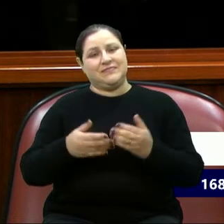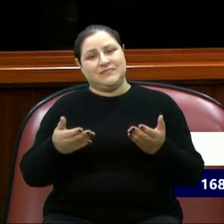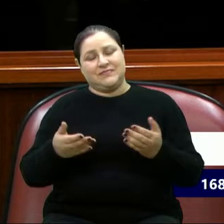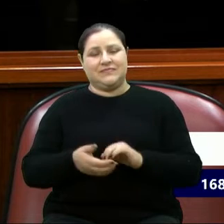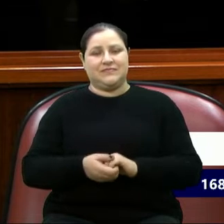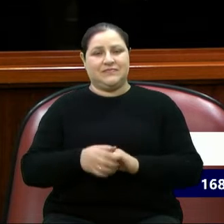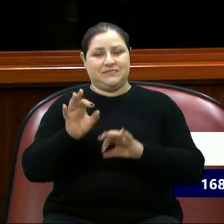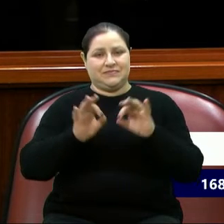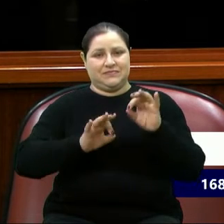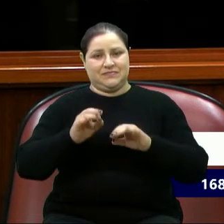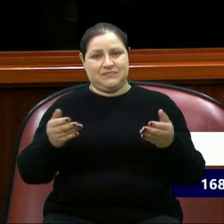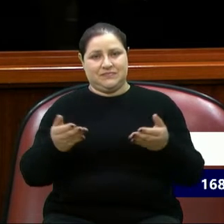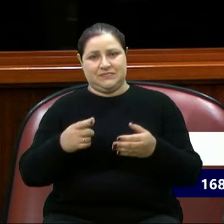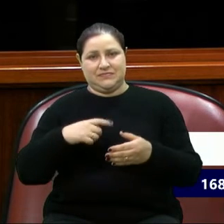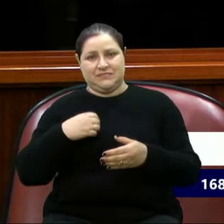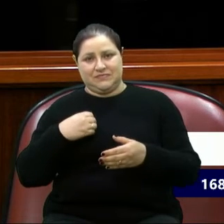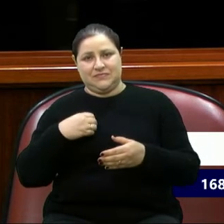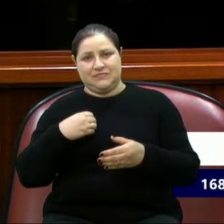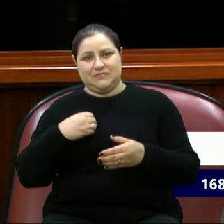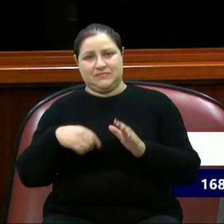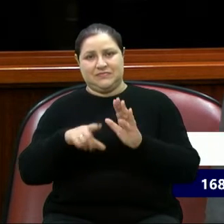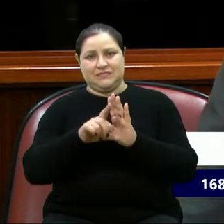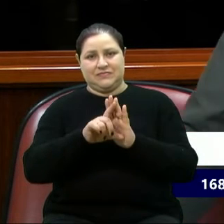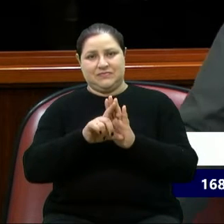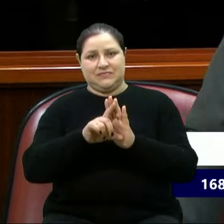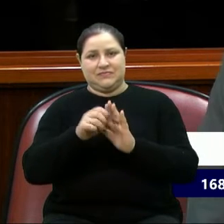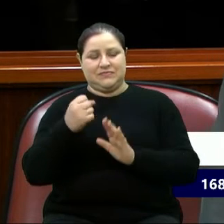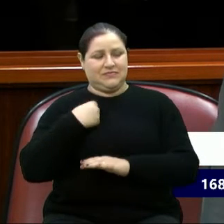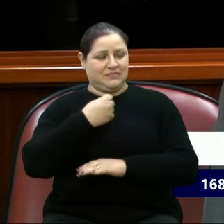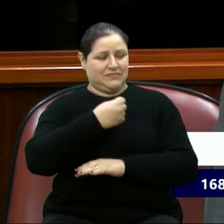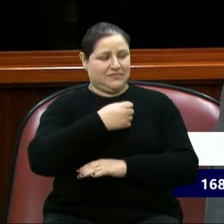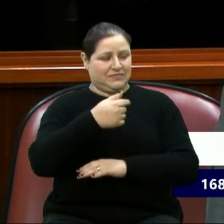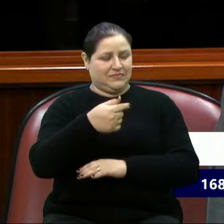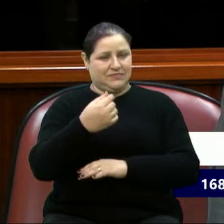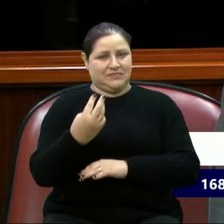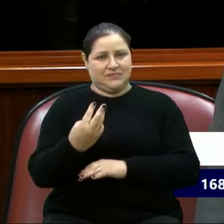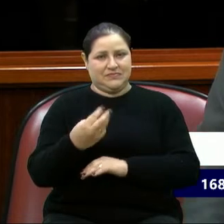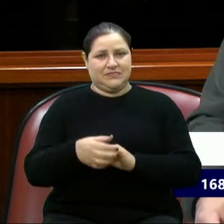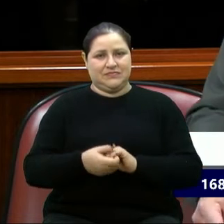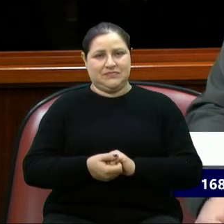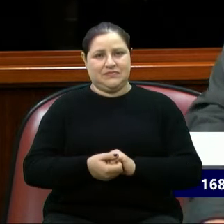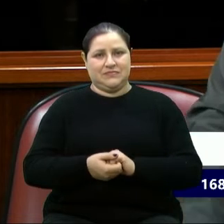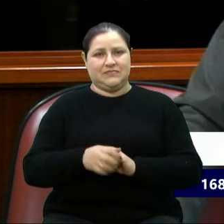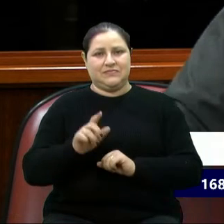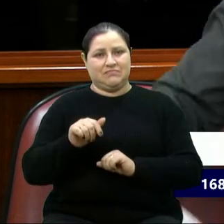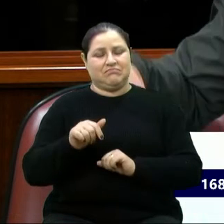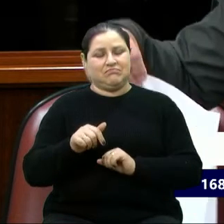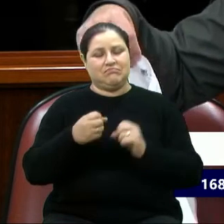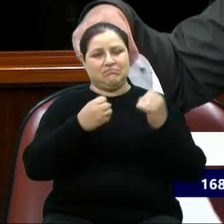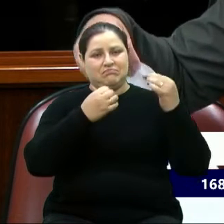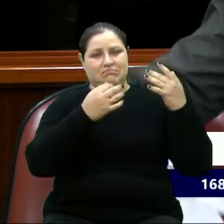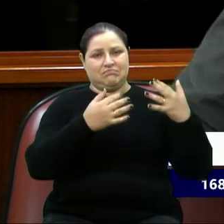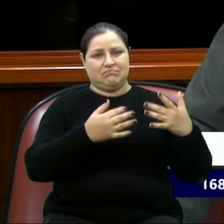presente projeto de lei de número 73, ele aborda